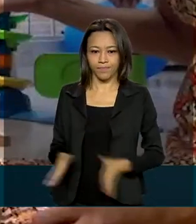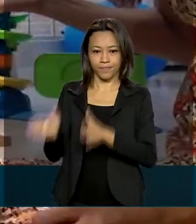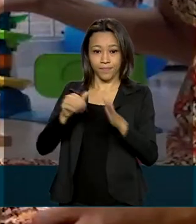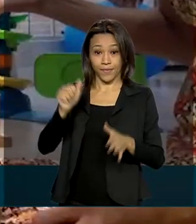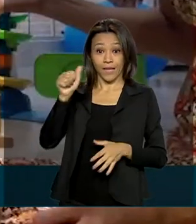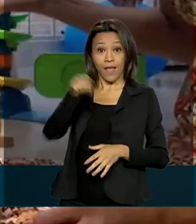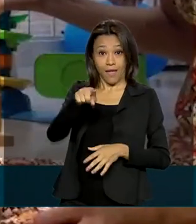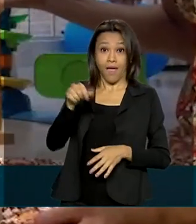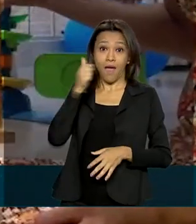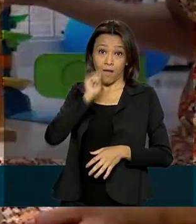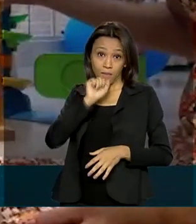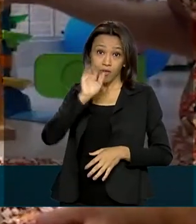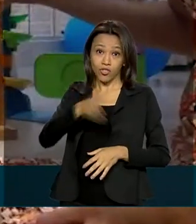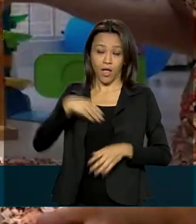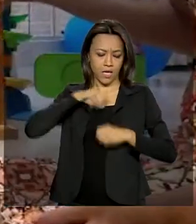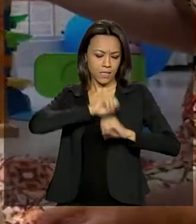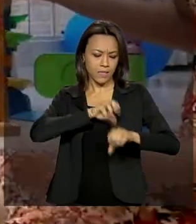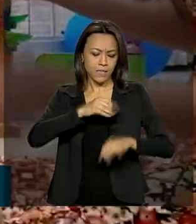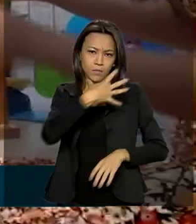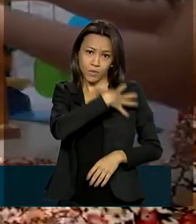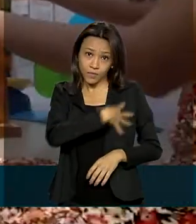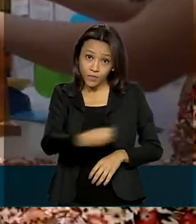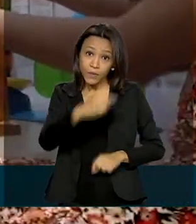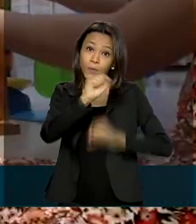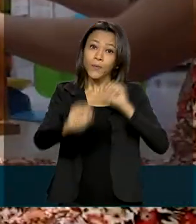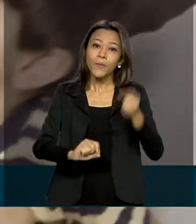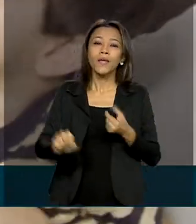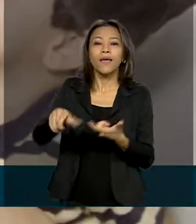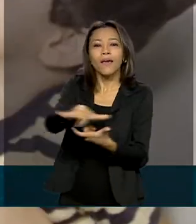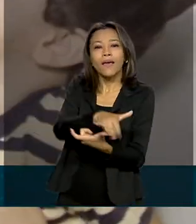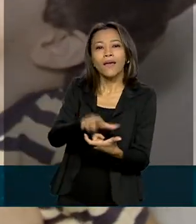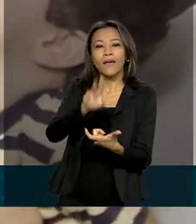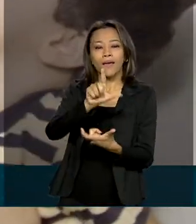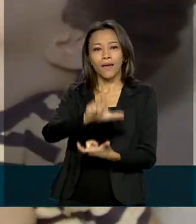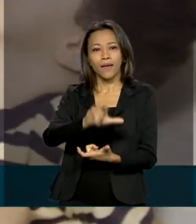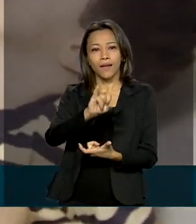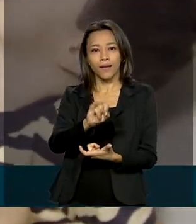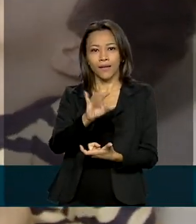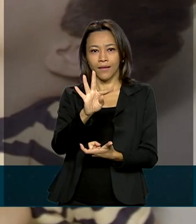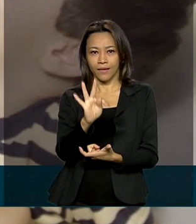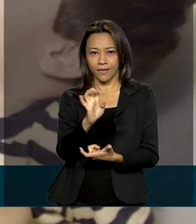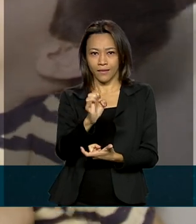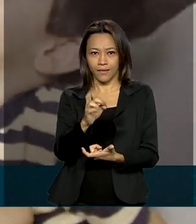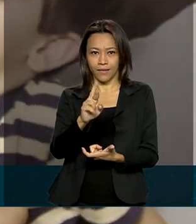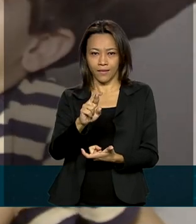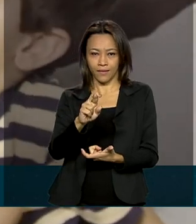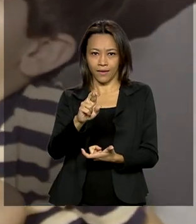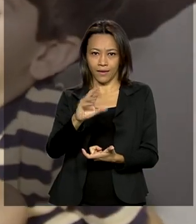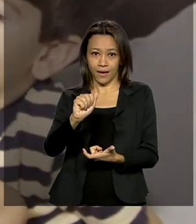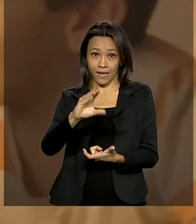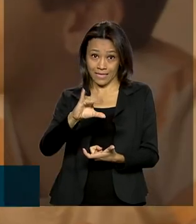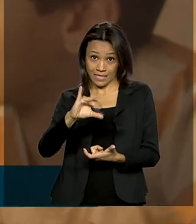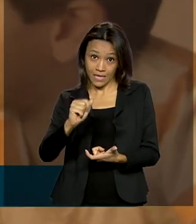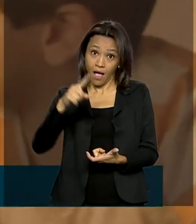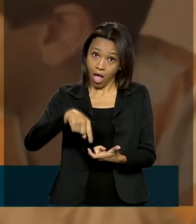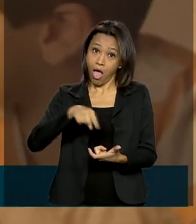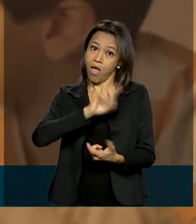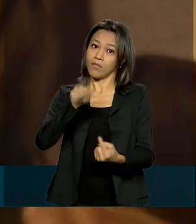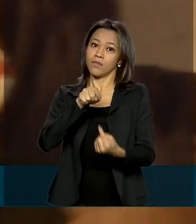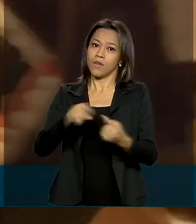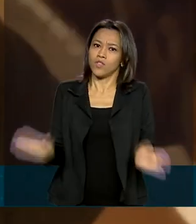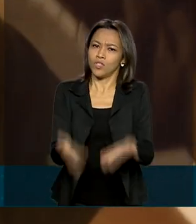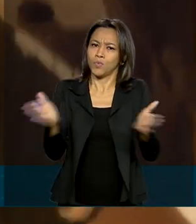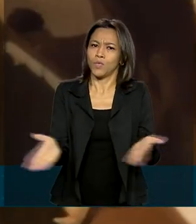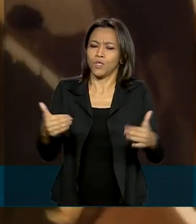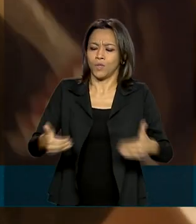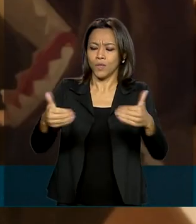Fernanda já pratica com os filhos a chamada literacia, prática incentivada pelo Ministério da Educação como